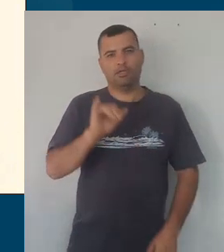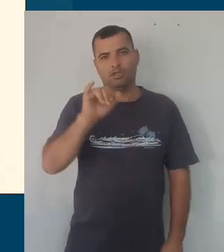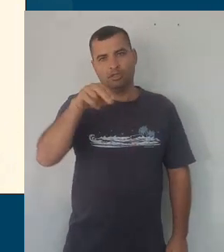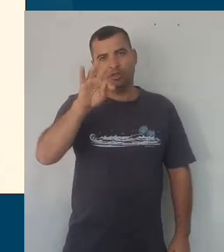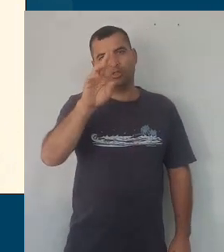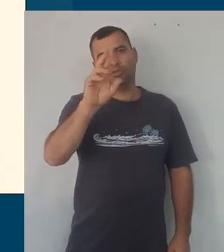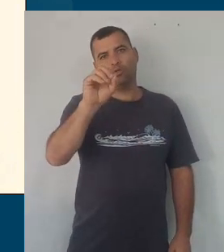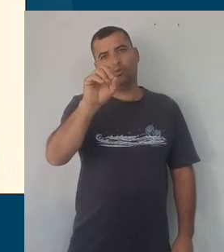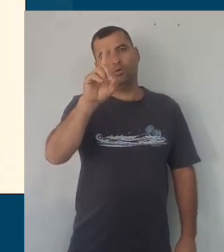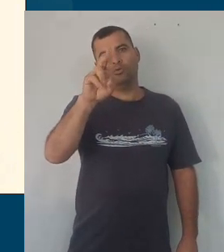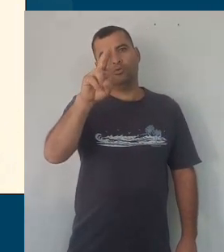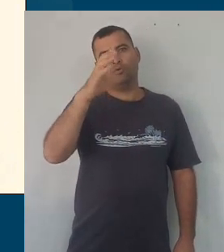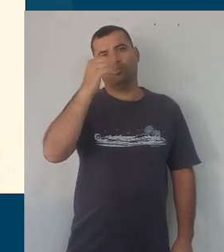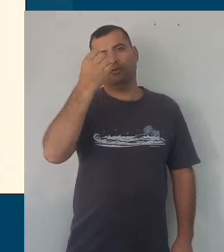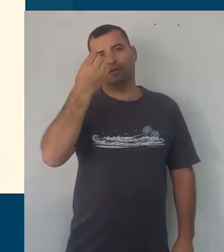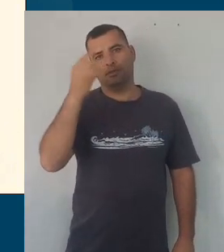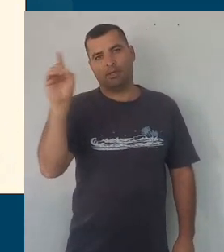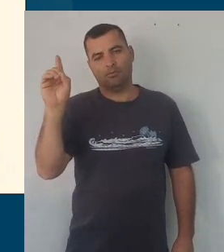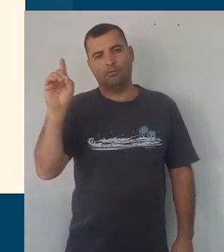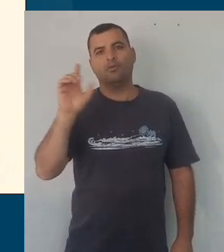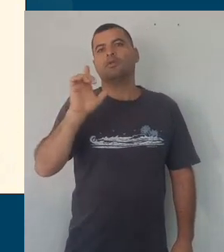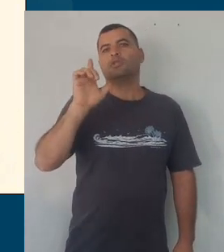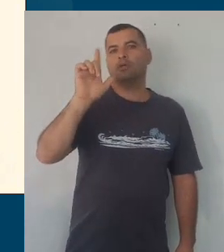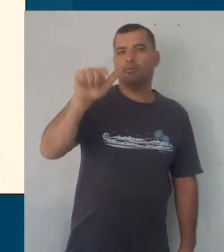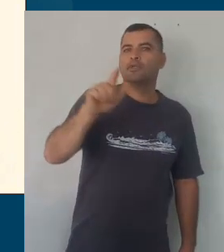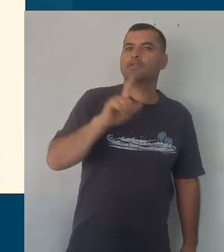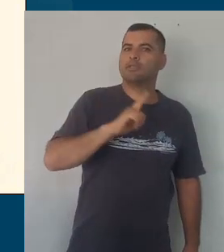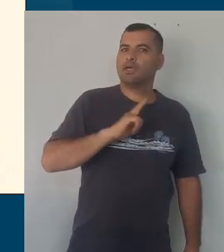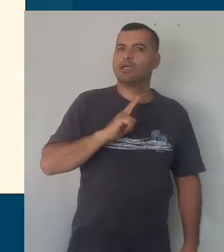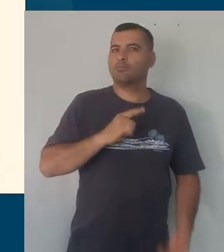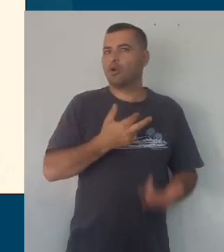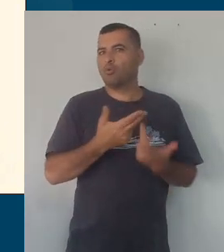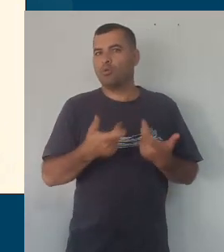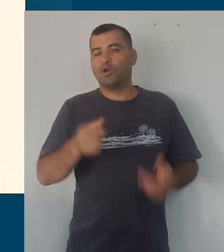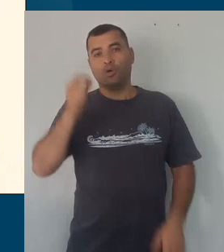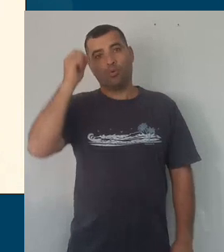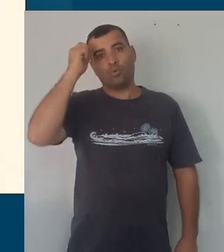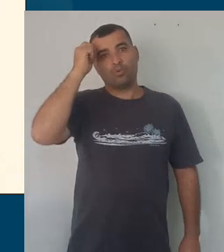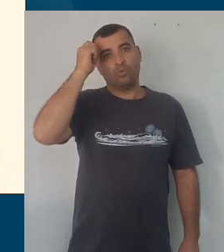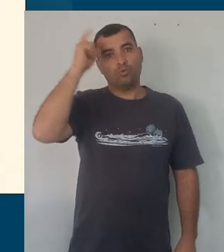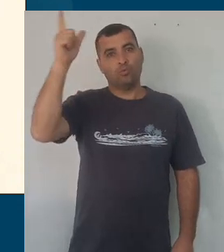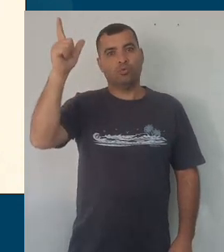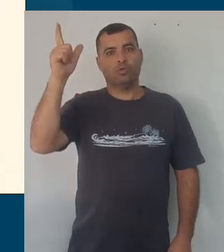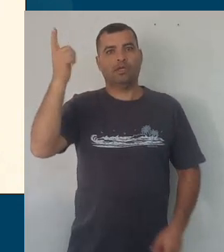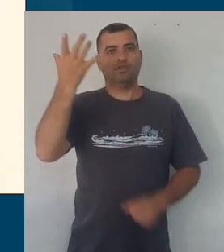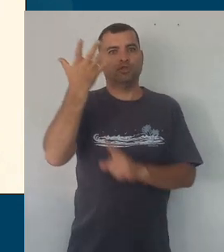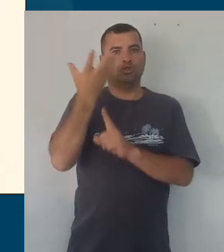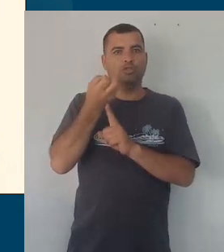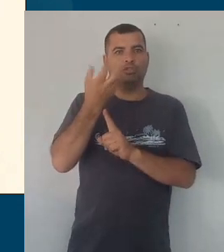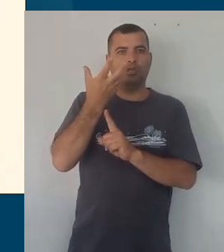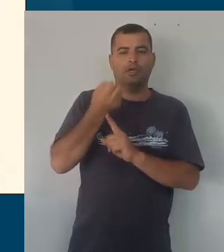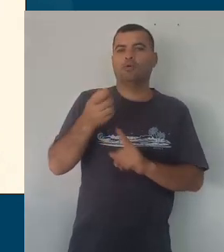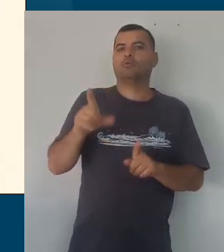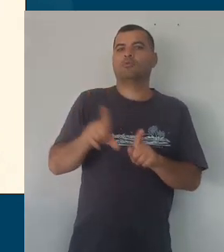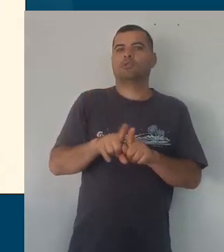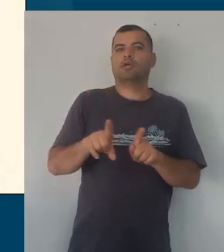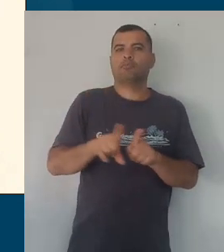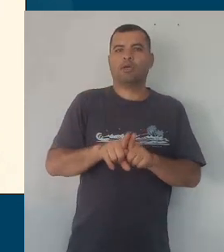desenvolver elementos e concepções a respeito de cultura digital e